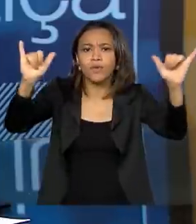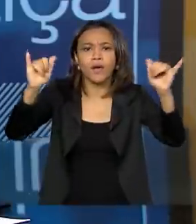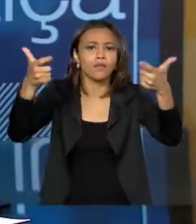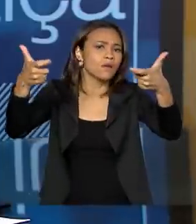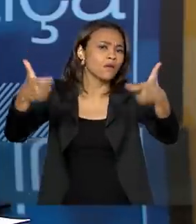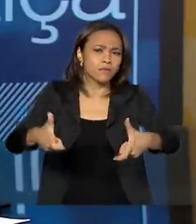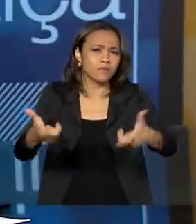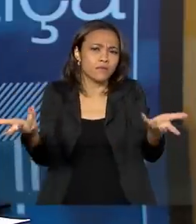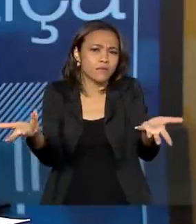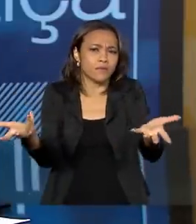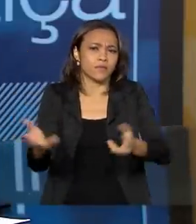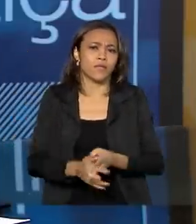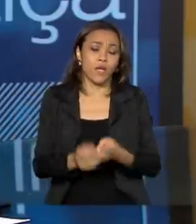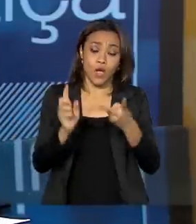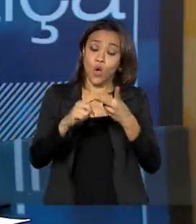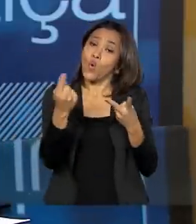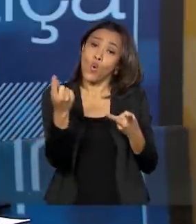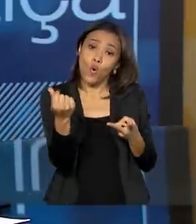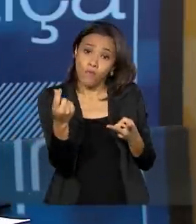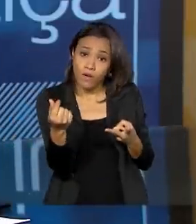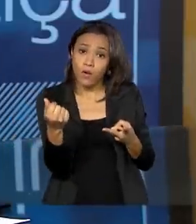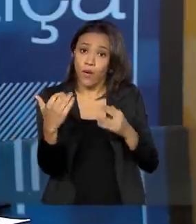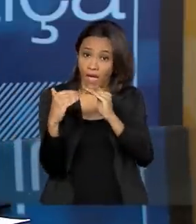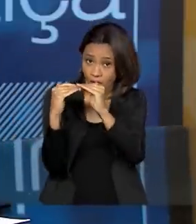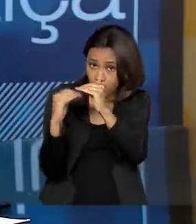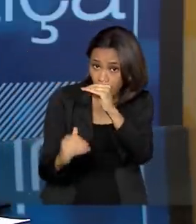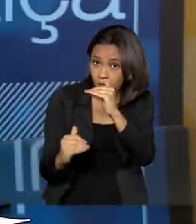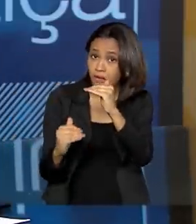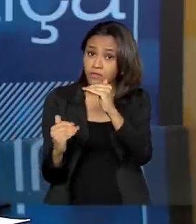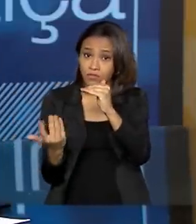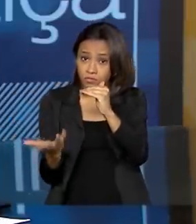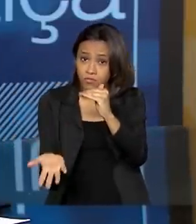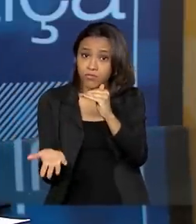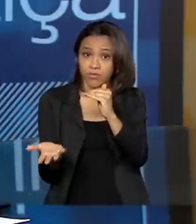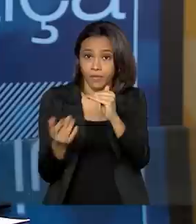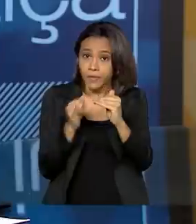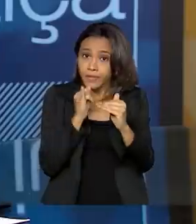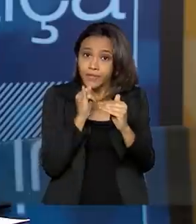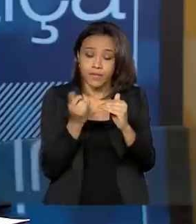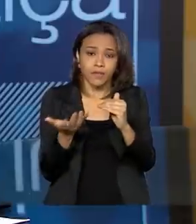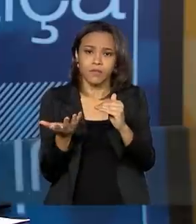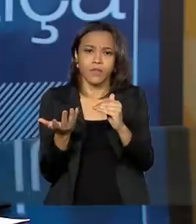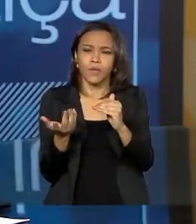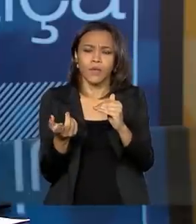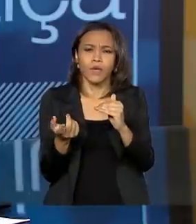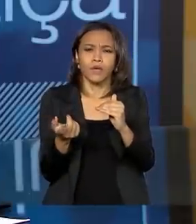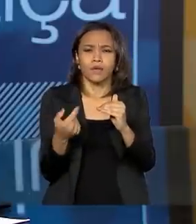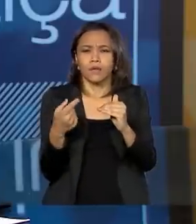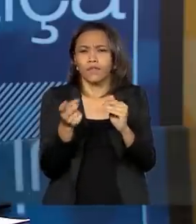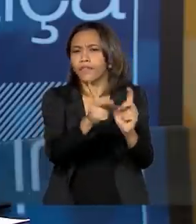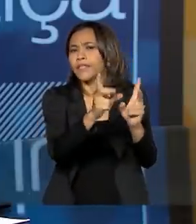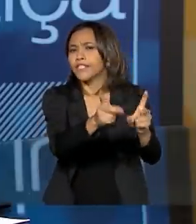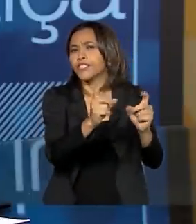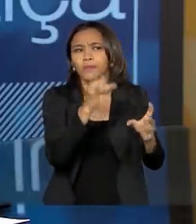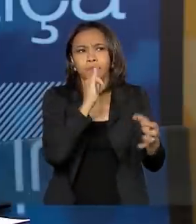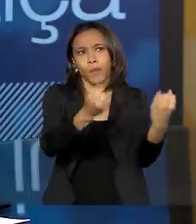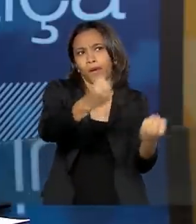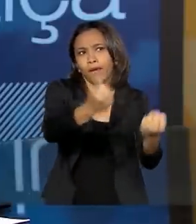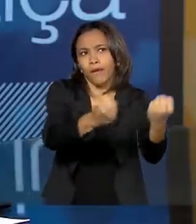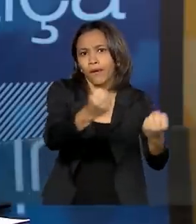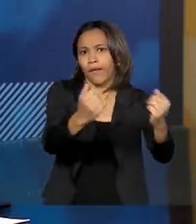Pública? O valor do bem é um valor inferior no leilão em relação ao bem comercializado no mercado?